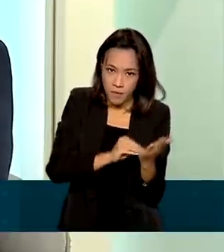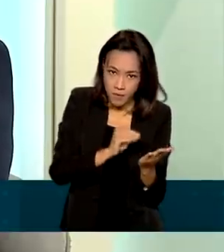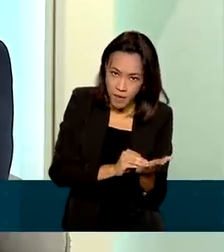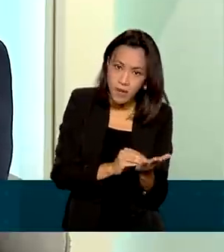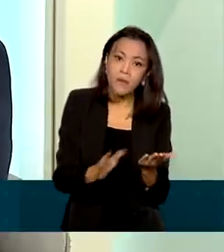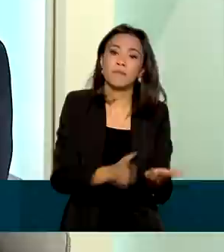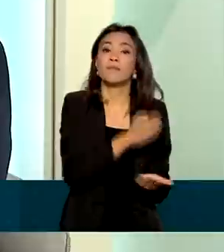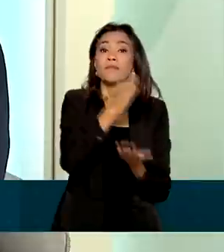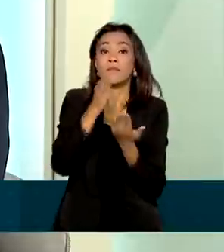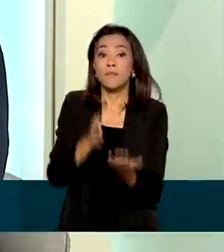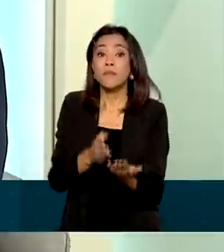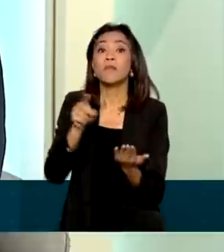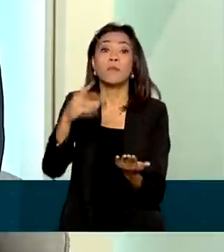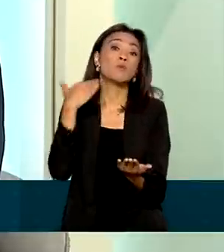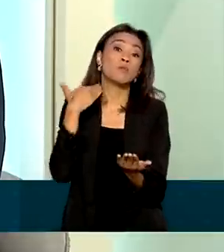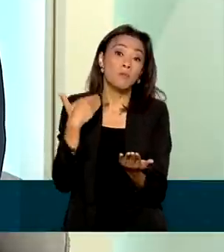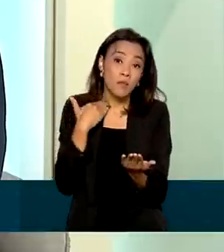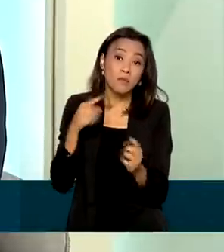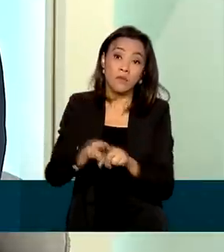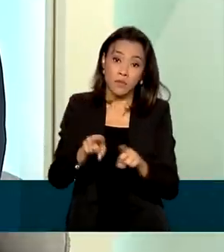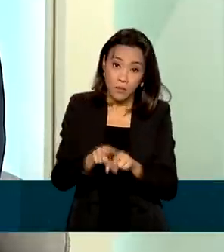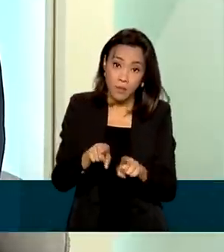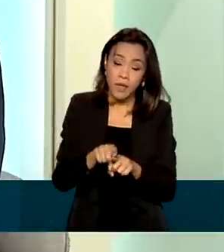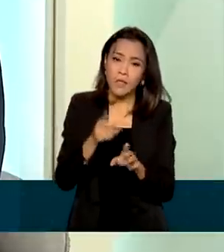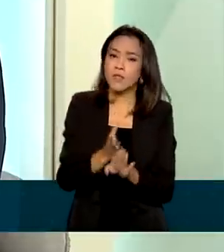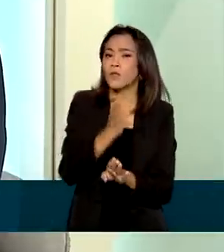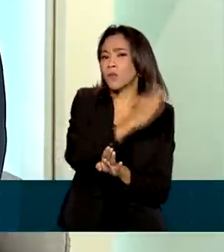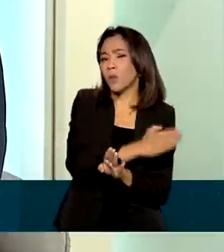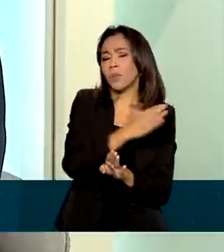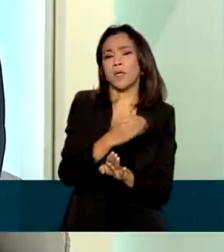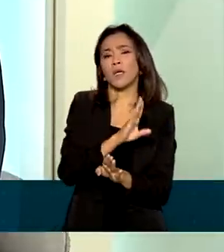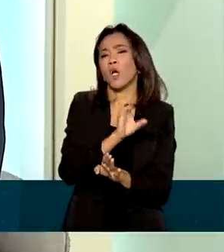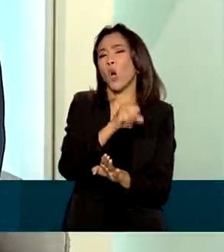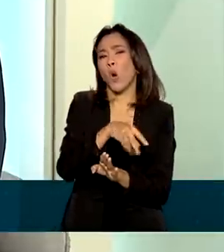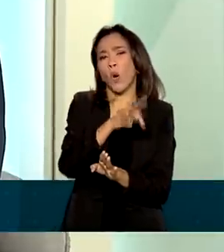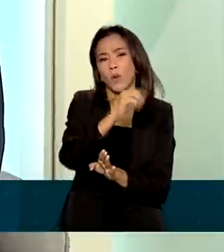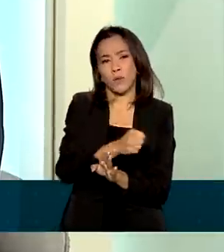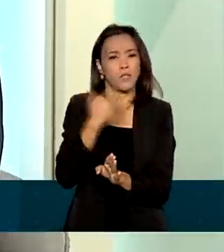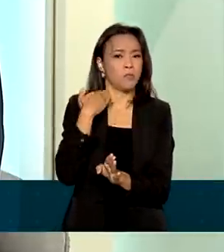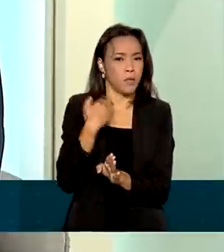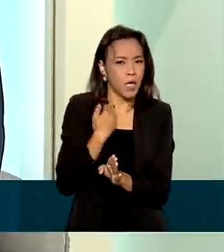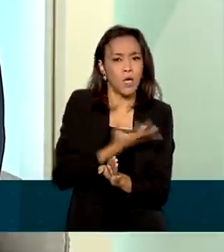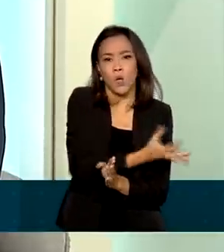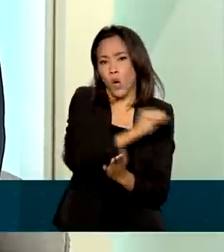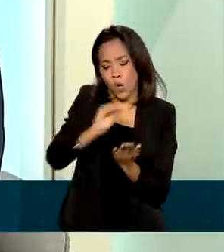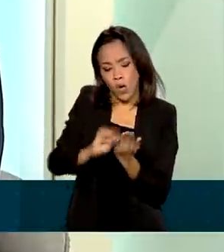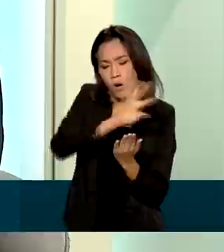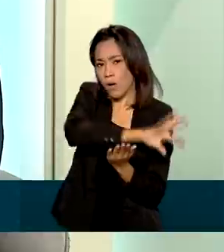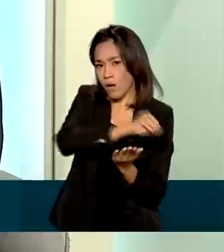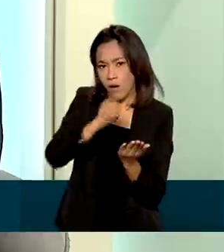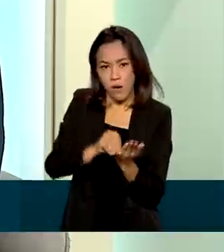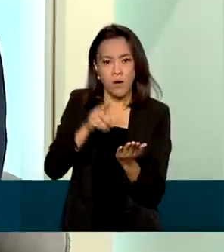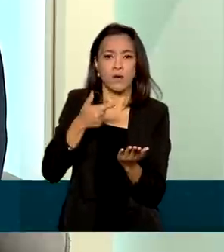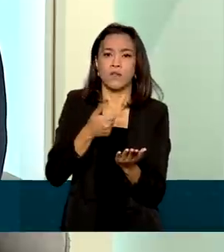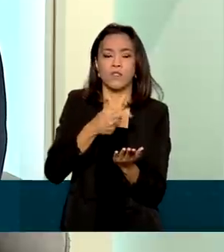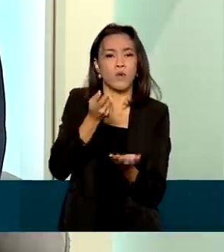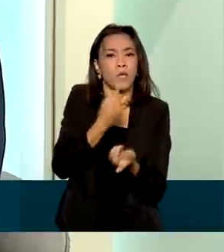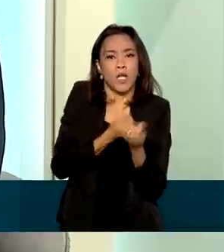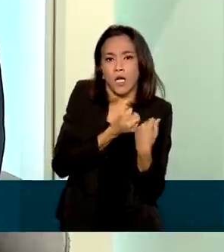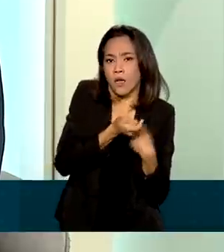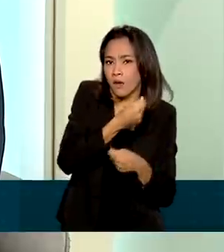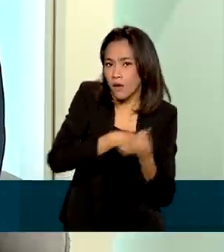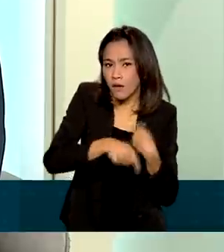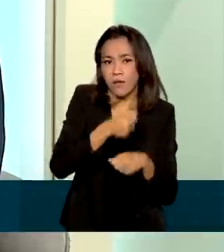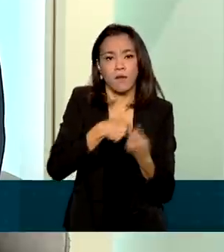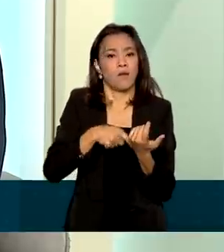pelas instituições financeiras referentes a contas bancárias e aplicações financeiras, investimentos, as